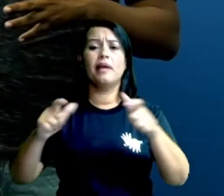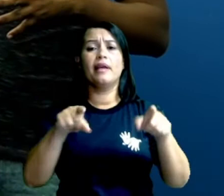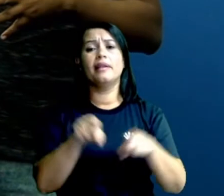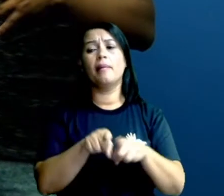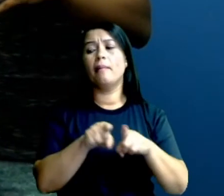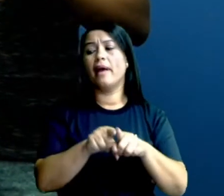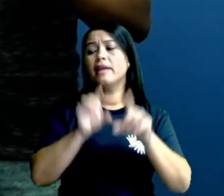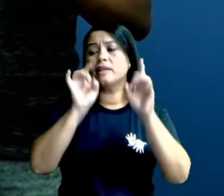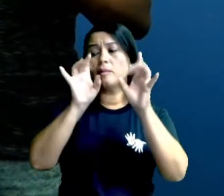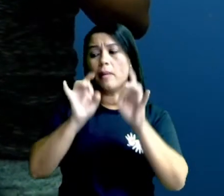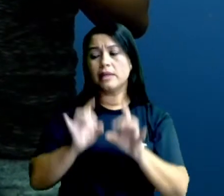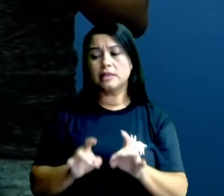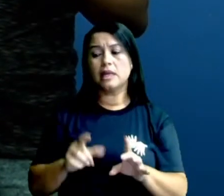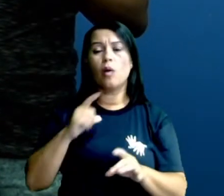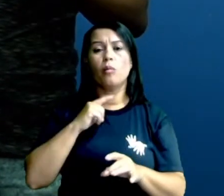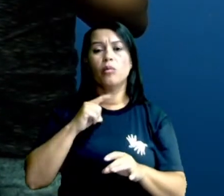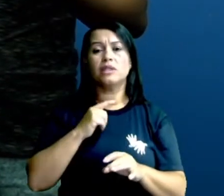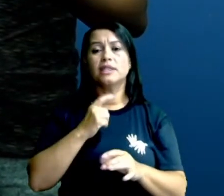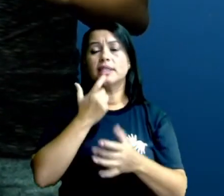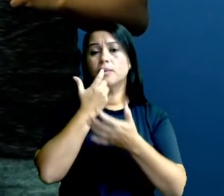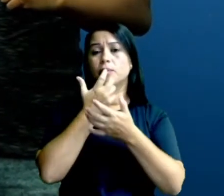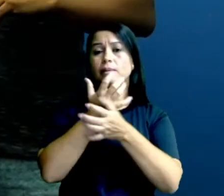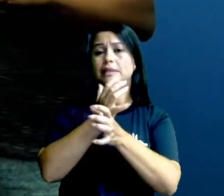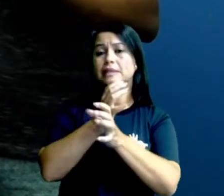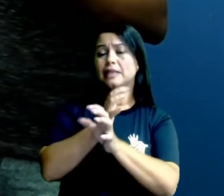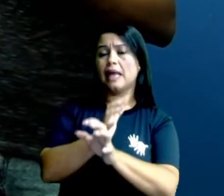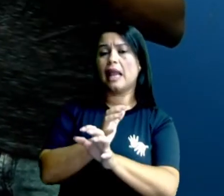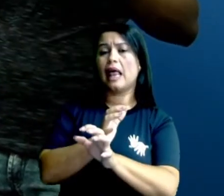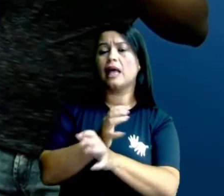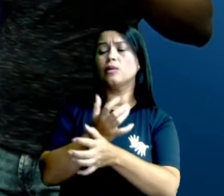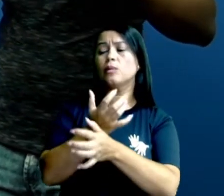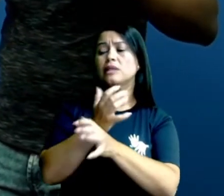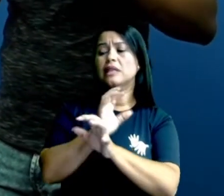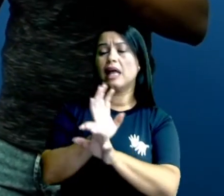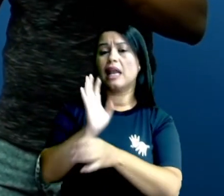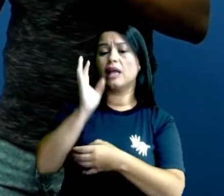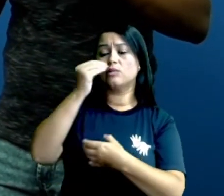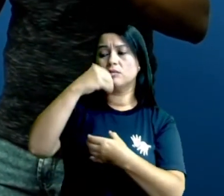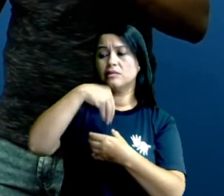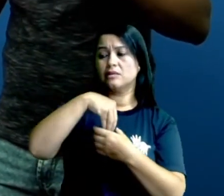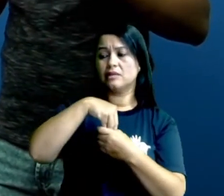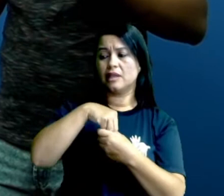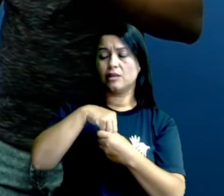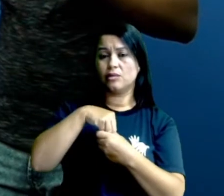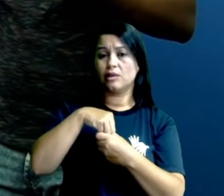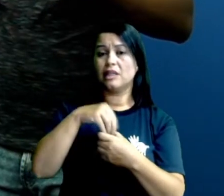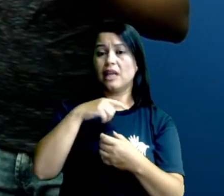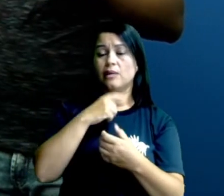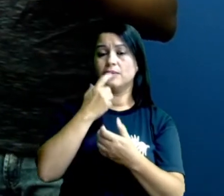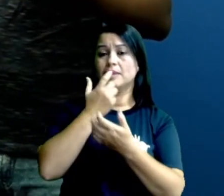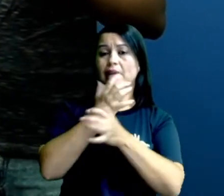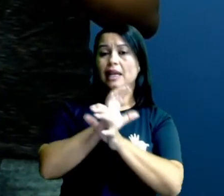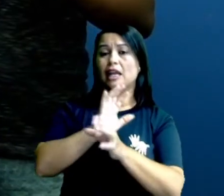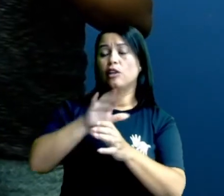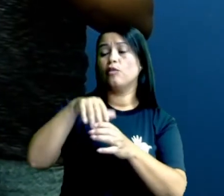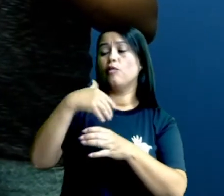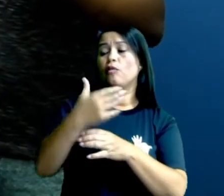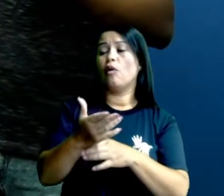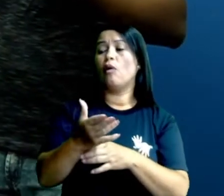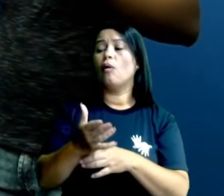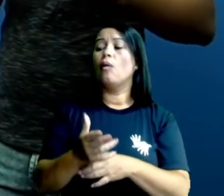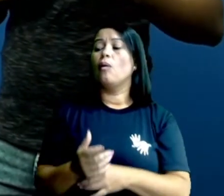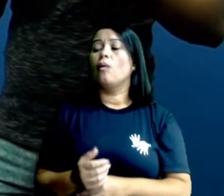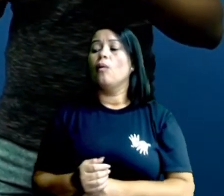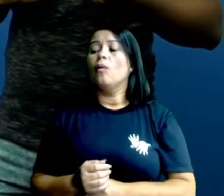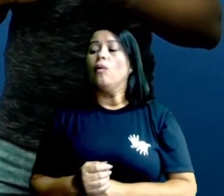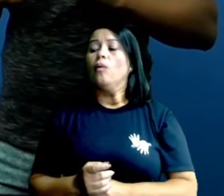também pelo seu exoesqueleto de quitina. Exo quer dizer externo, então seu esqueleto externo de quitina, que